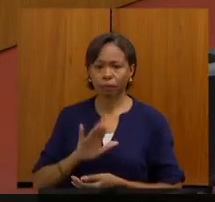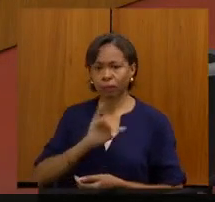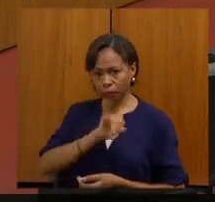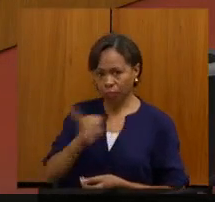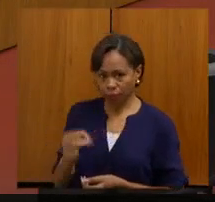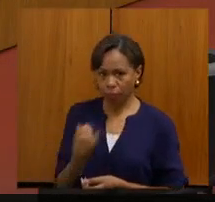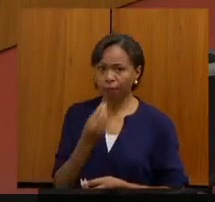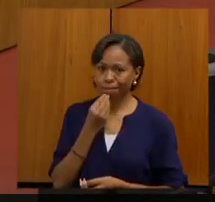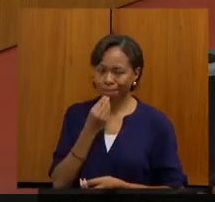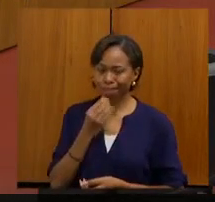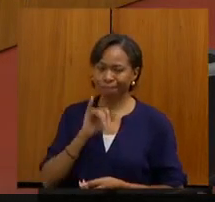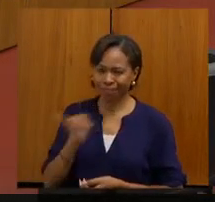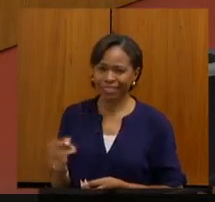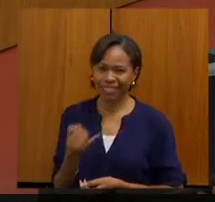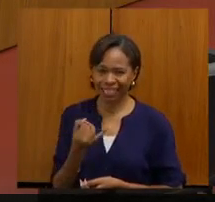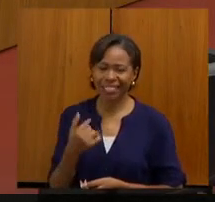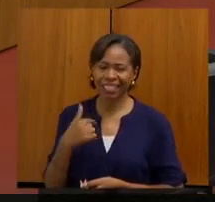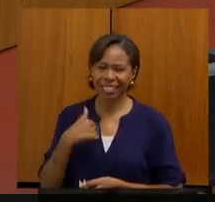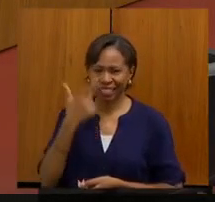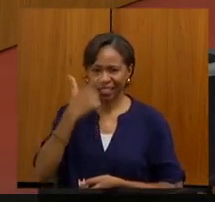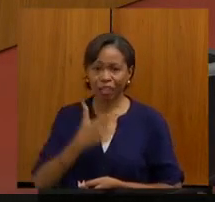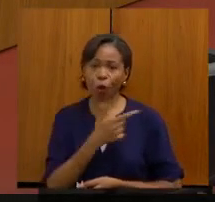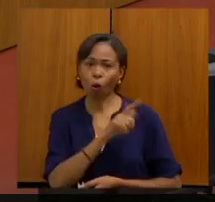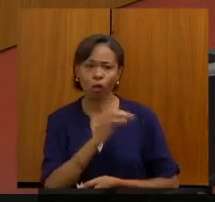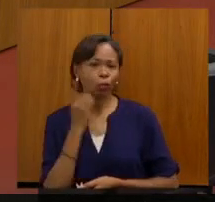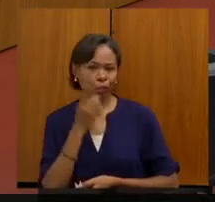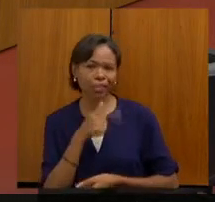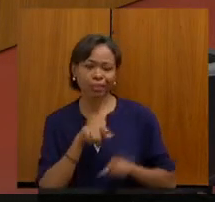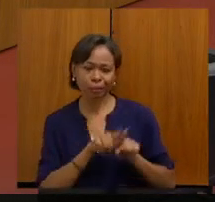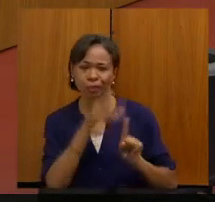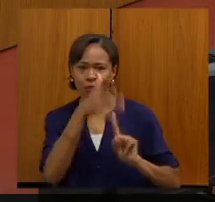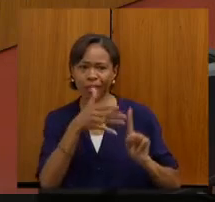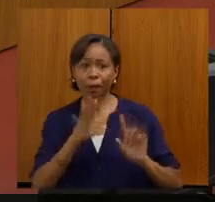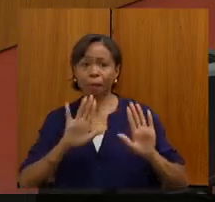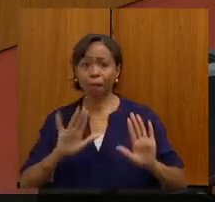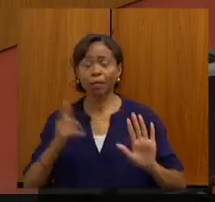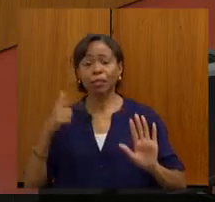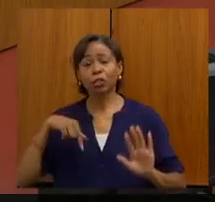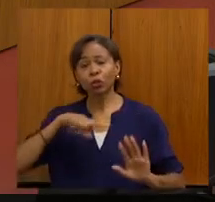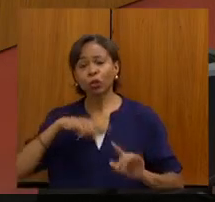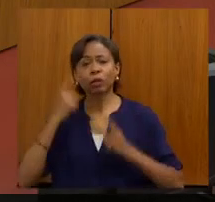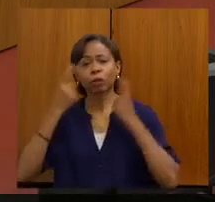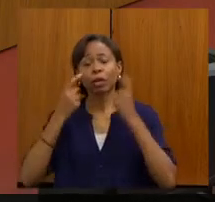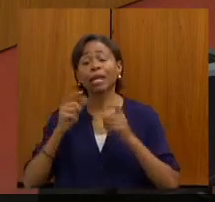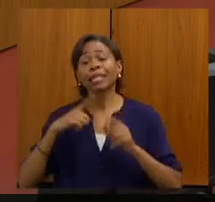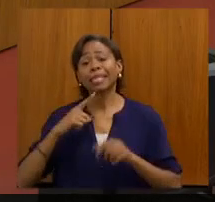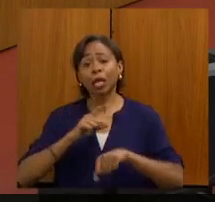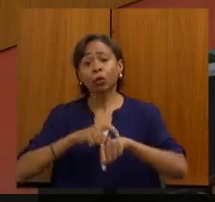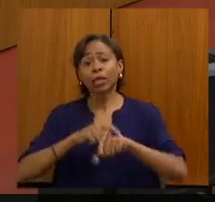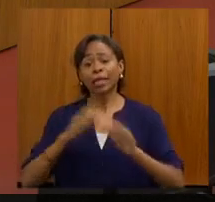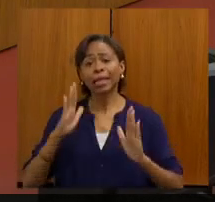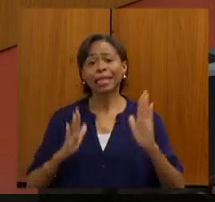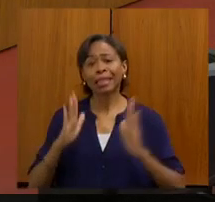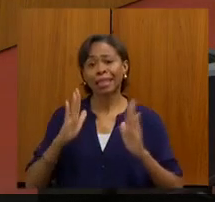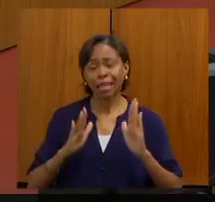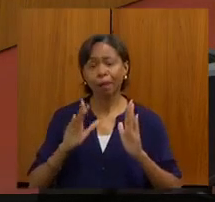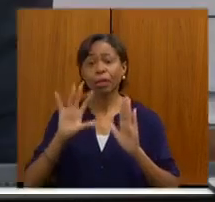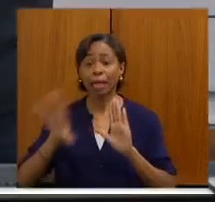oportunidade de estar aqui, tem outros deputados, só para o senhor entender qual é a nossa preocupação. Nós temos um prazo de execução da emenda